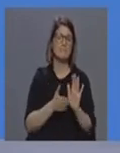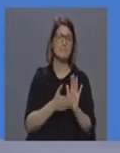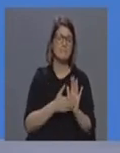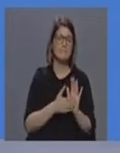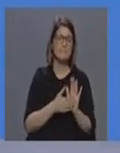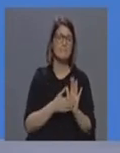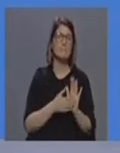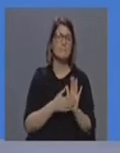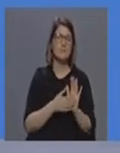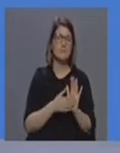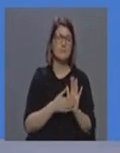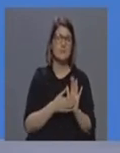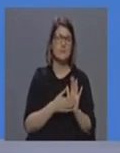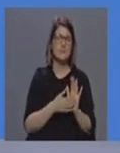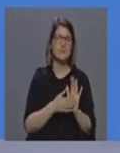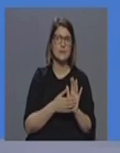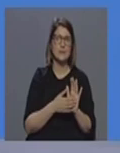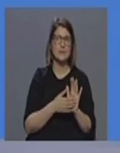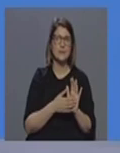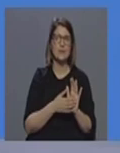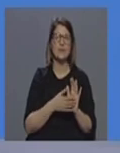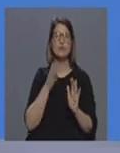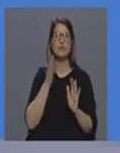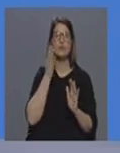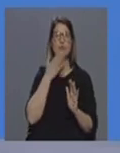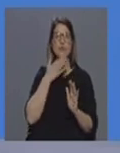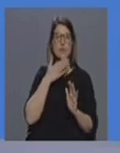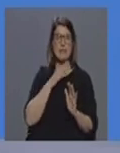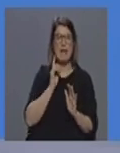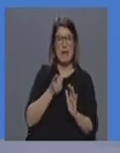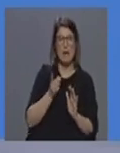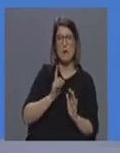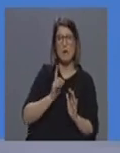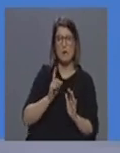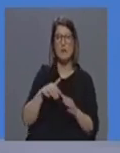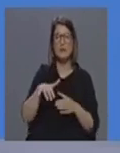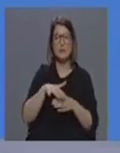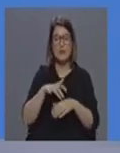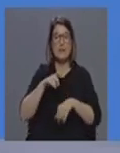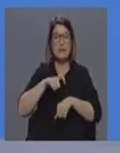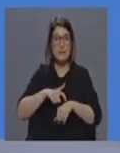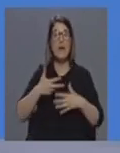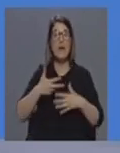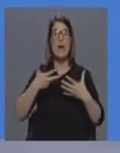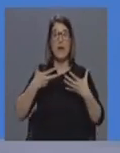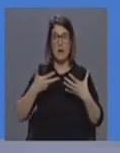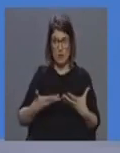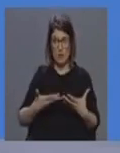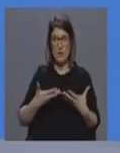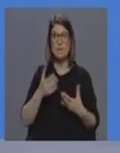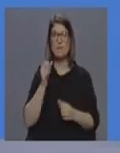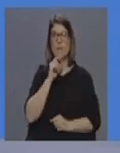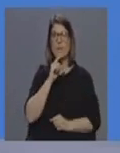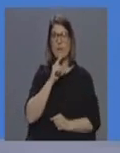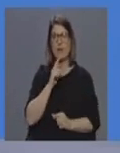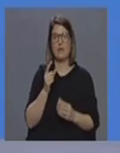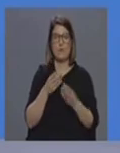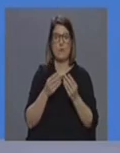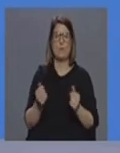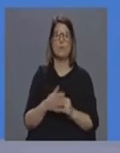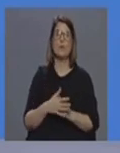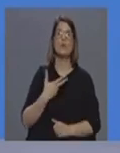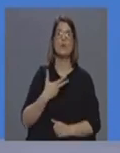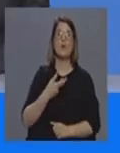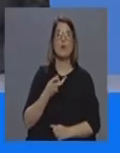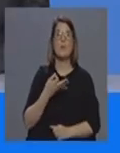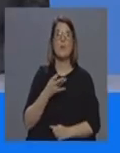a capacidade que temos é o suficiente mas para a situação atual nós temos capacidade de resposta Doutora Paula vou aproveitar